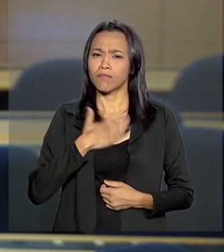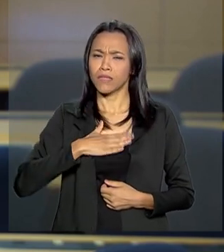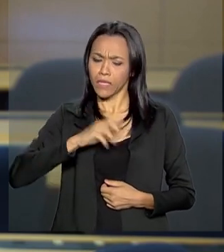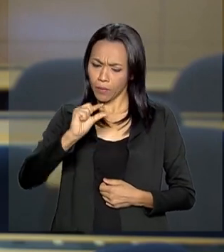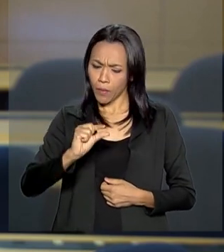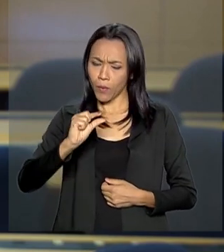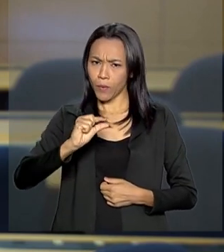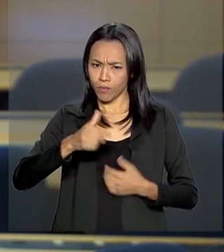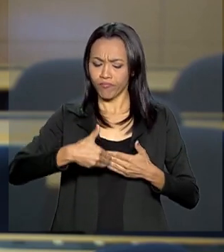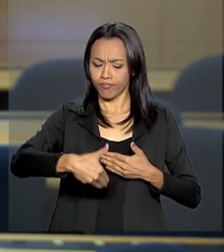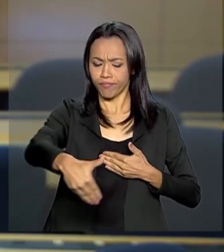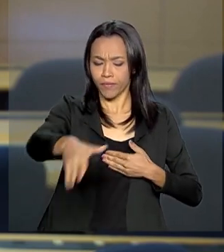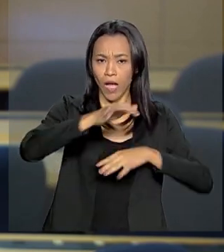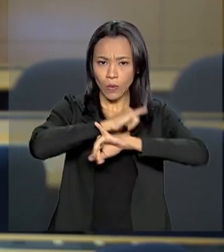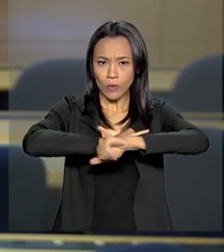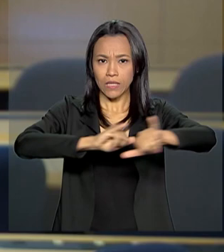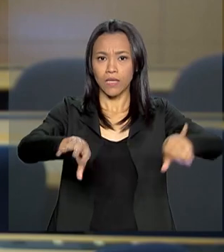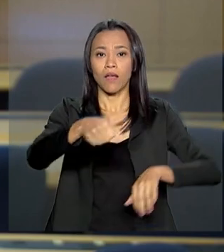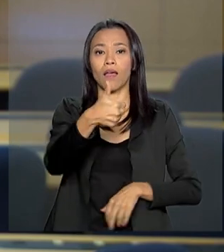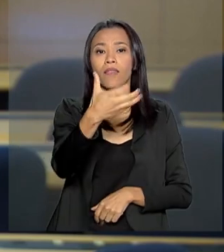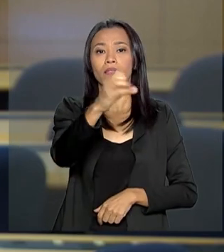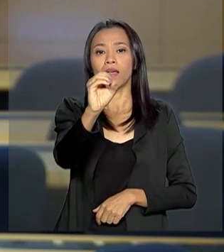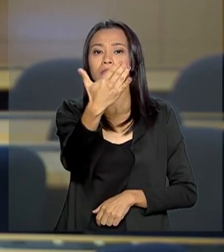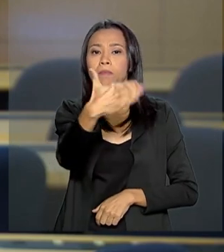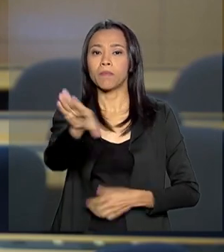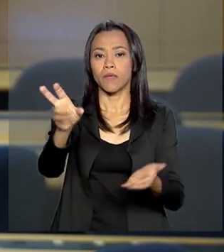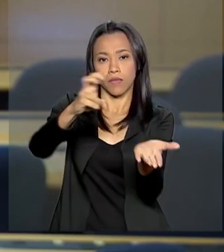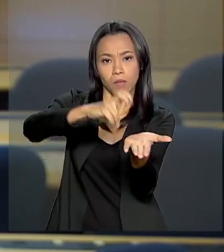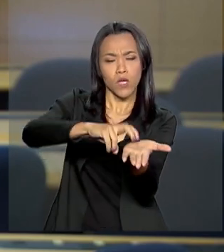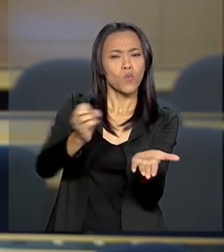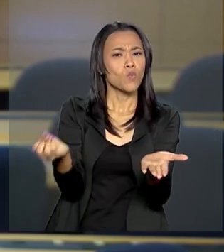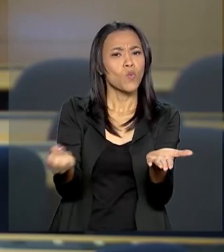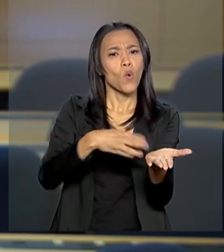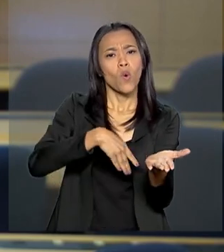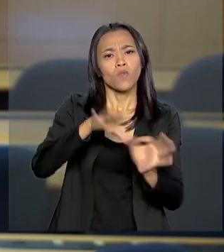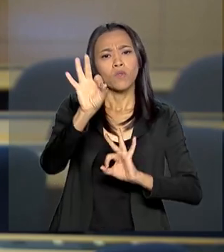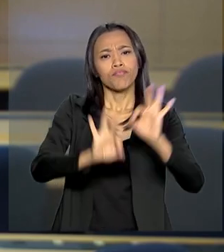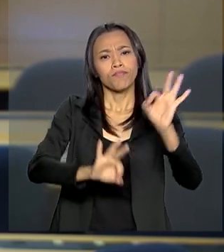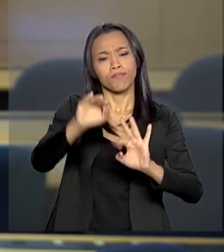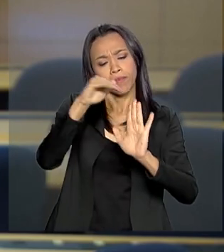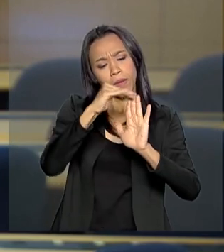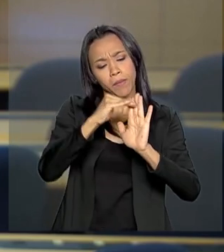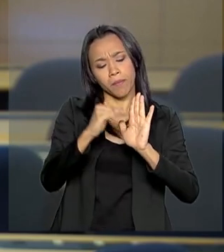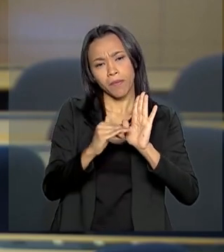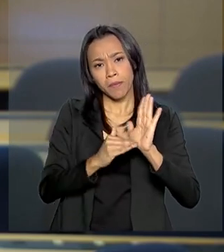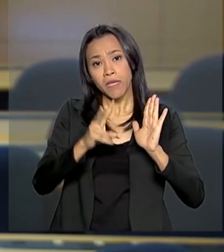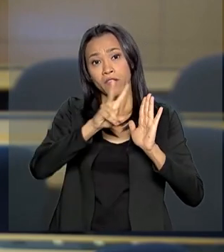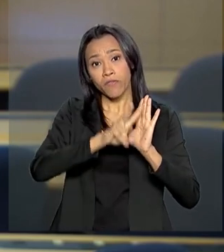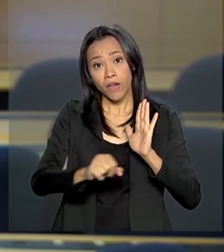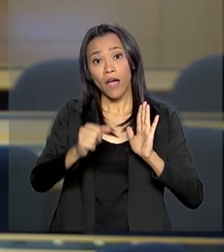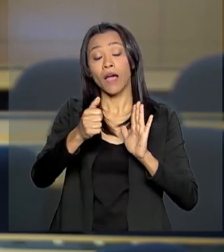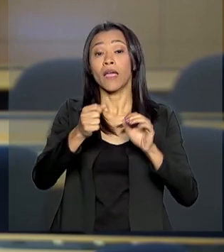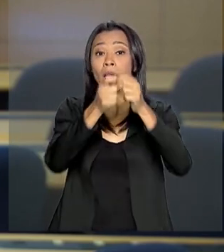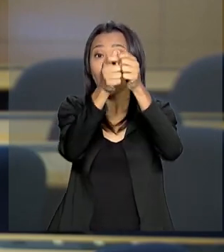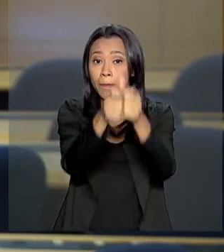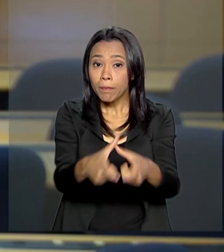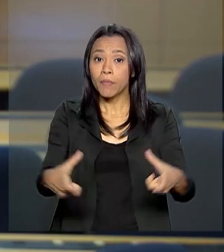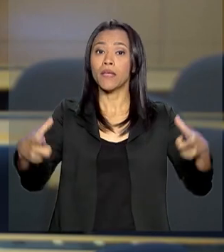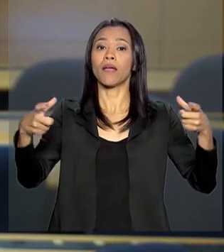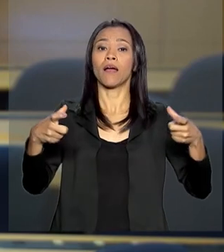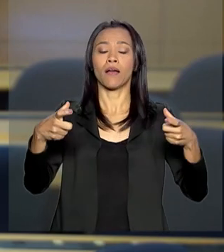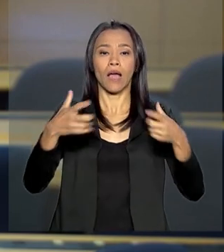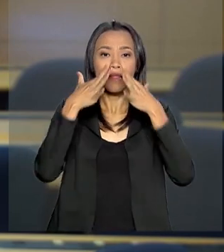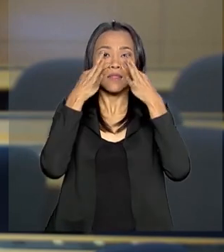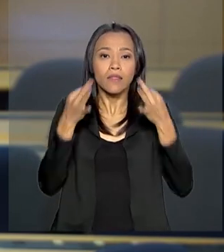pouco, às 10h30 da manhã, um novo programa que vai ampliar o atendimento nas unidades básicas de